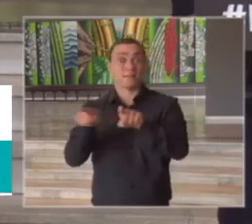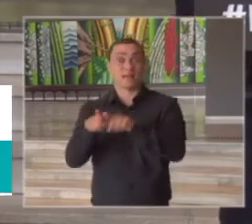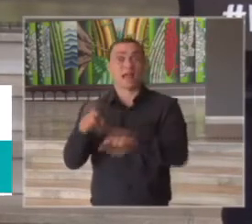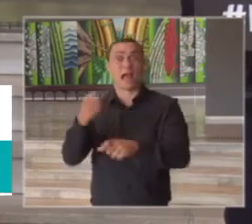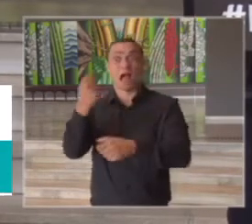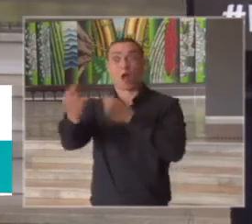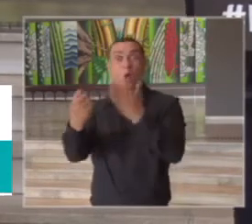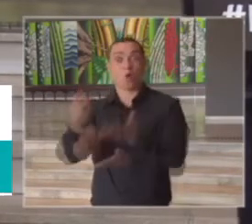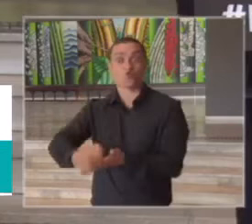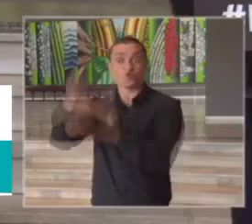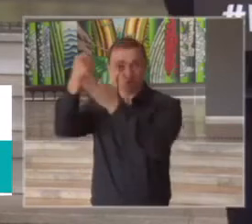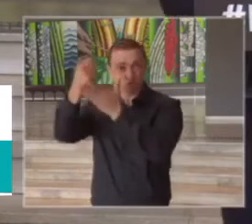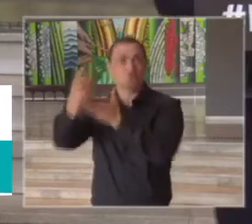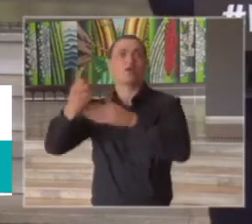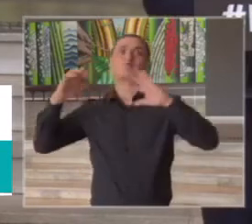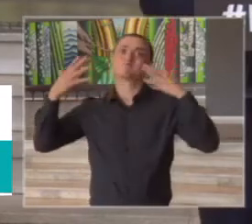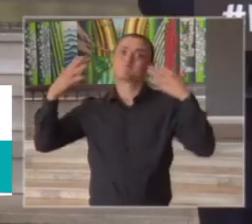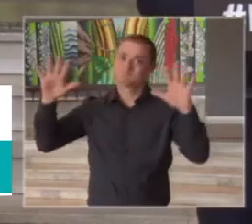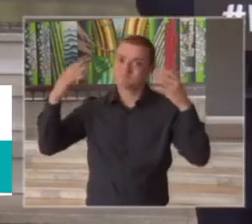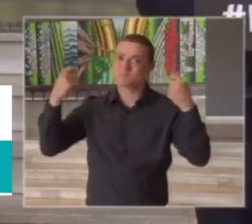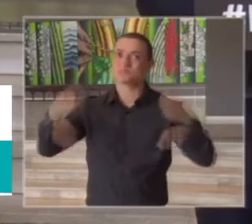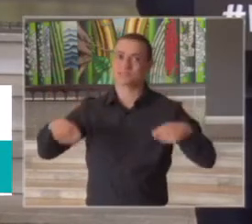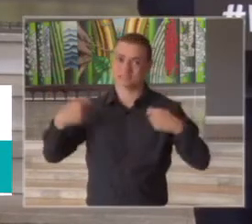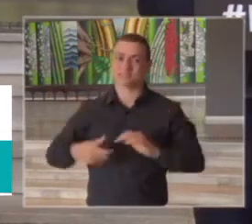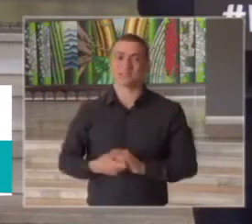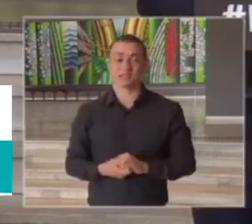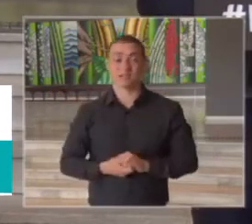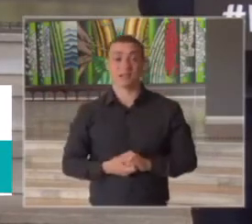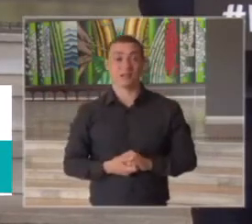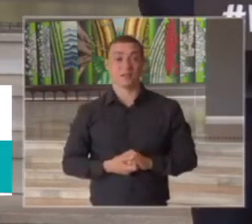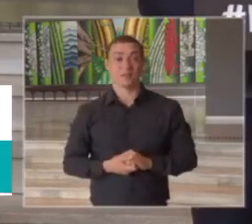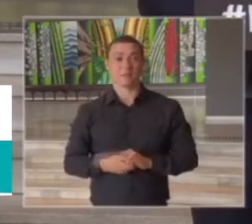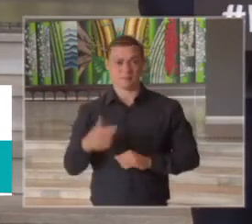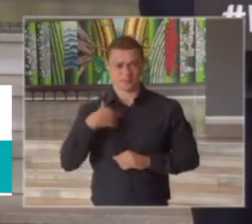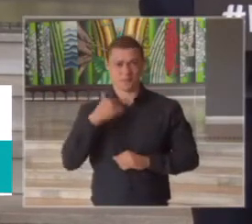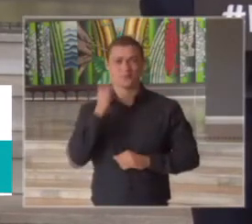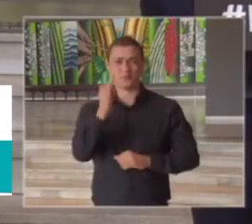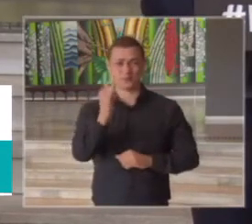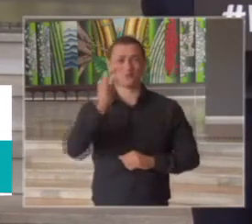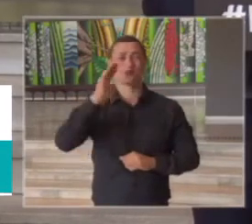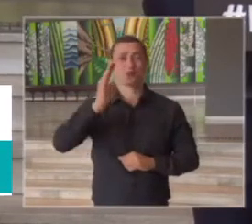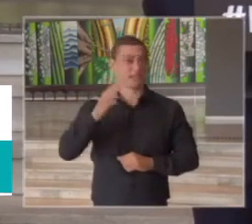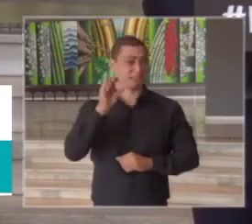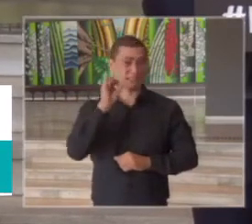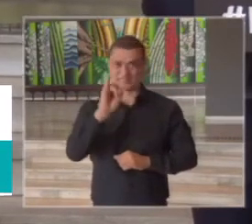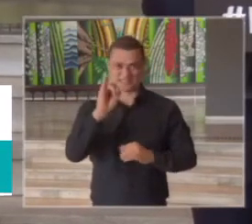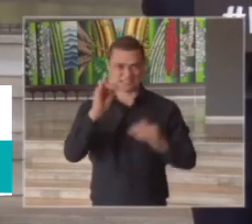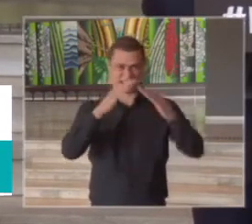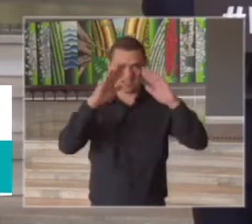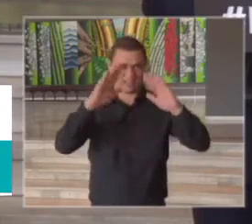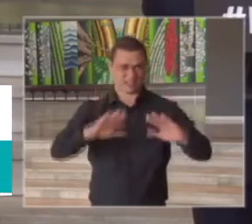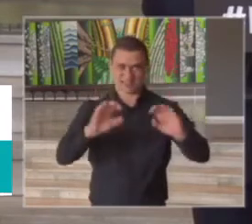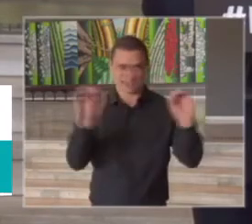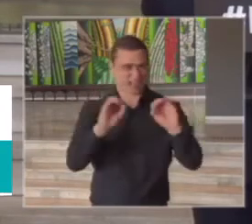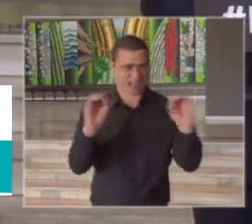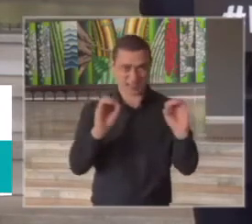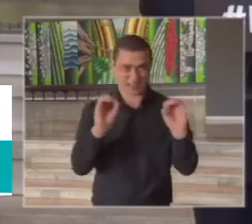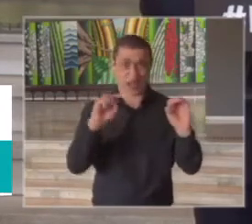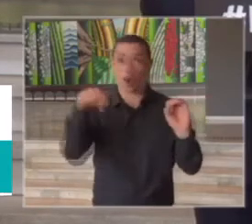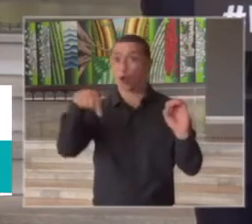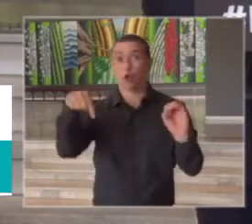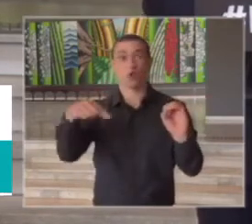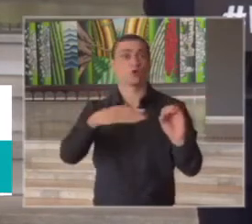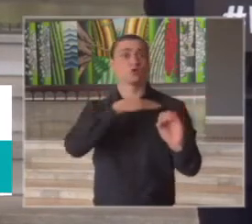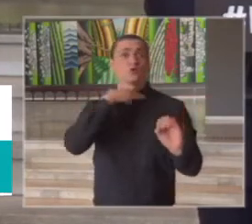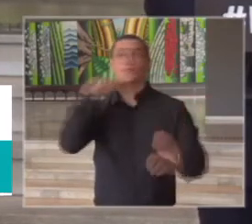salvas com esse esforço que todos fizeram nós já dissemos para vocês se não tivéssemos feito esse esforço nós estaríamos